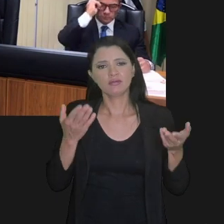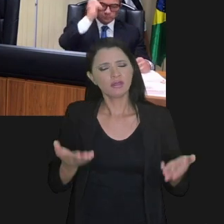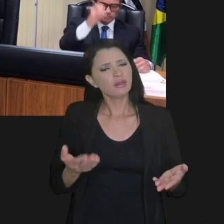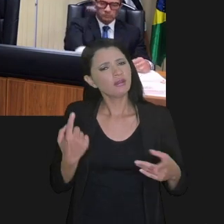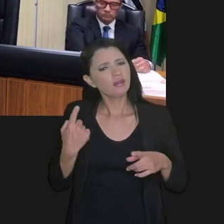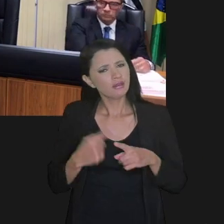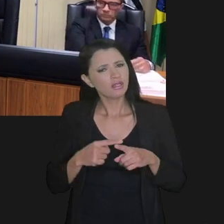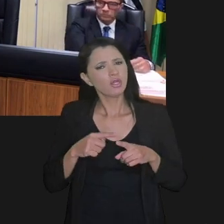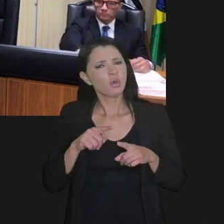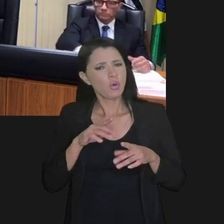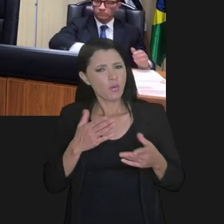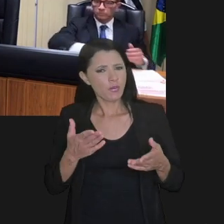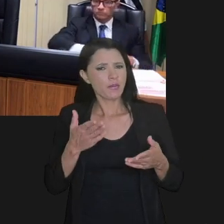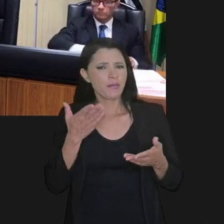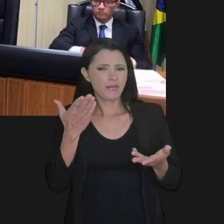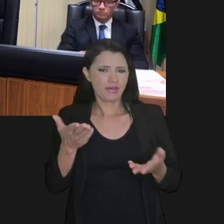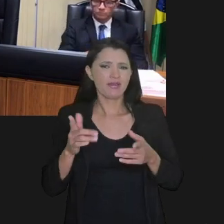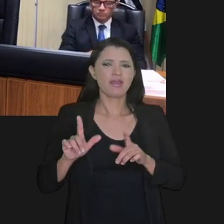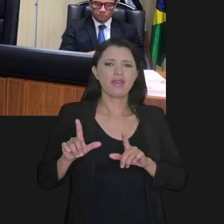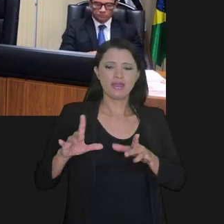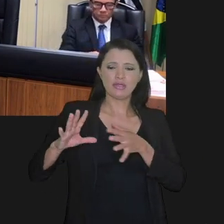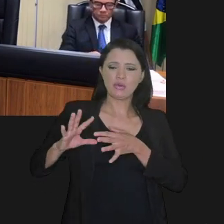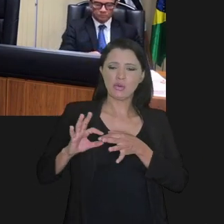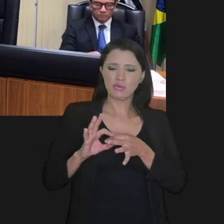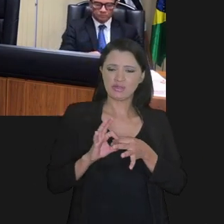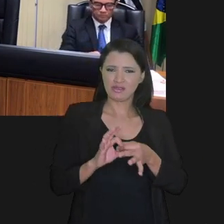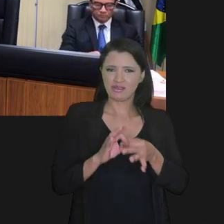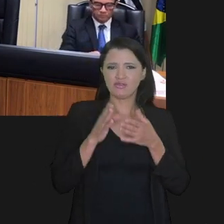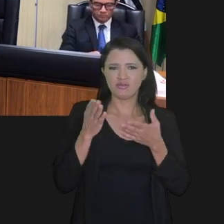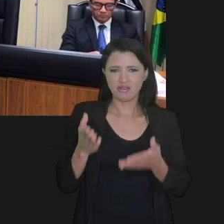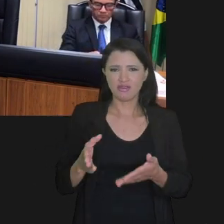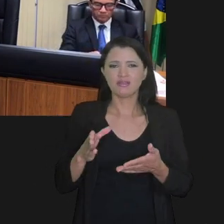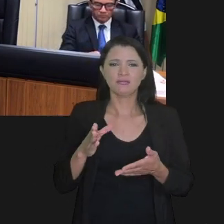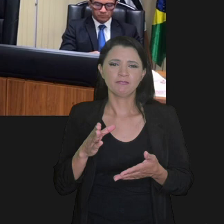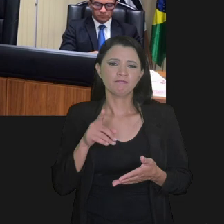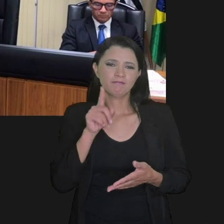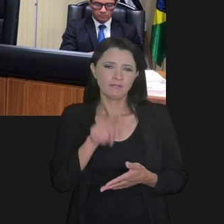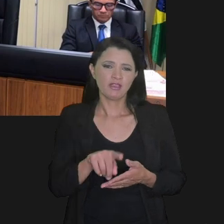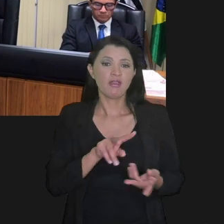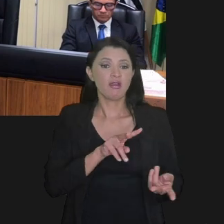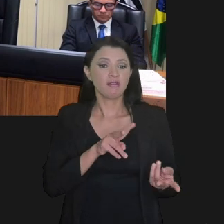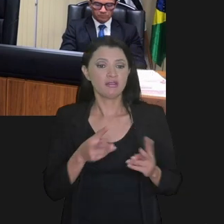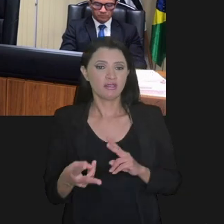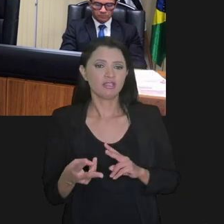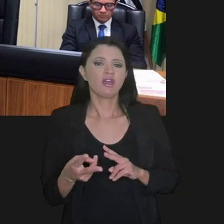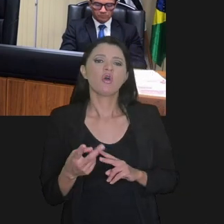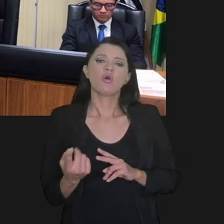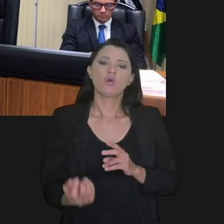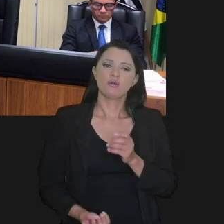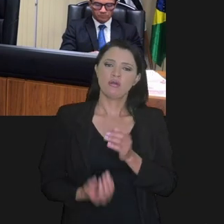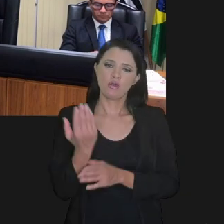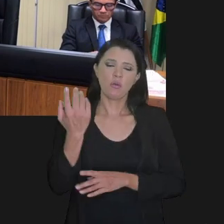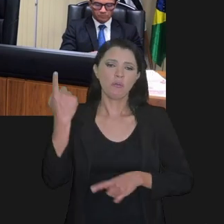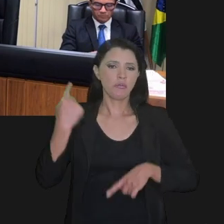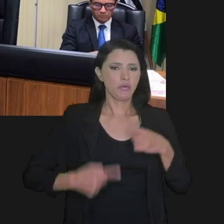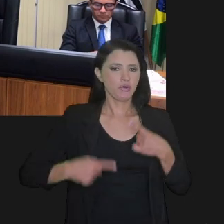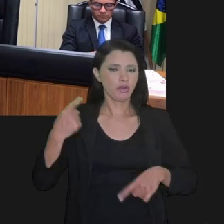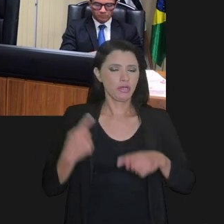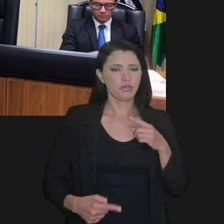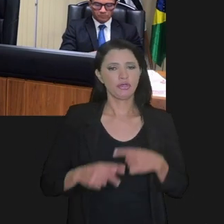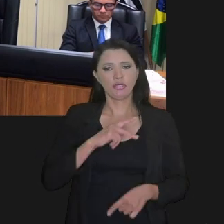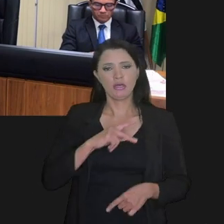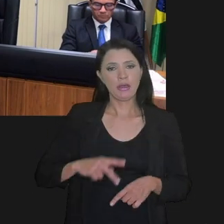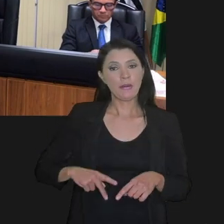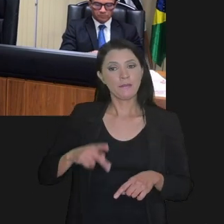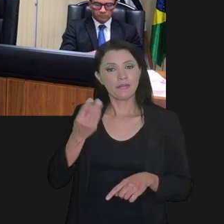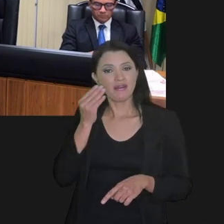todos. É justamente para esse cenário aqui, para este contexto que a transação vem como